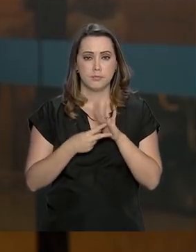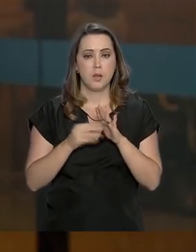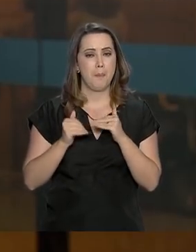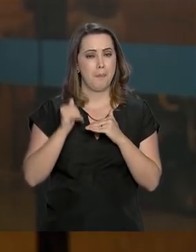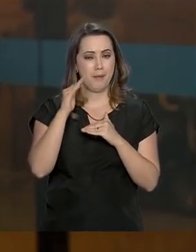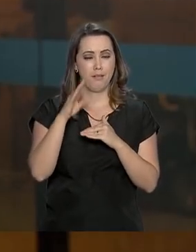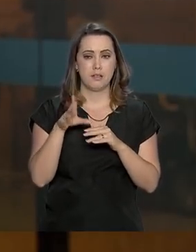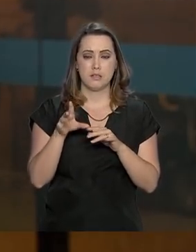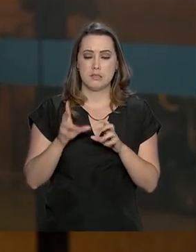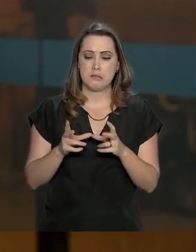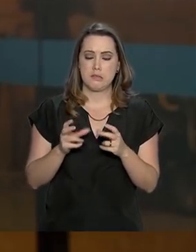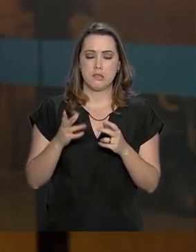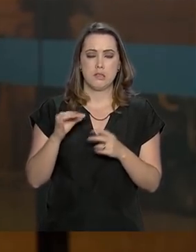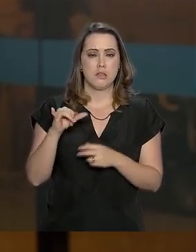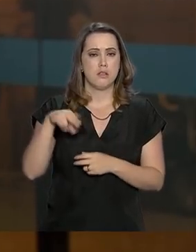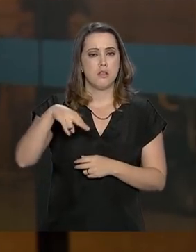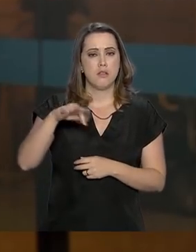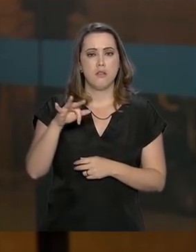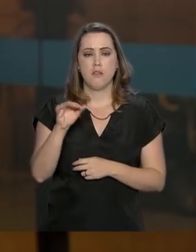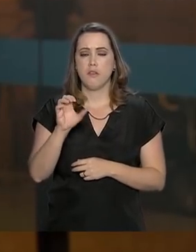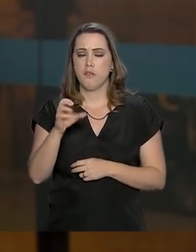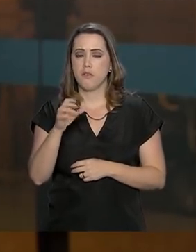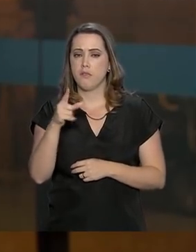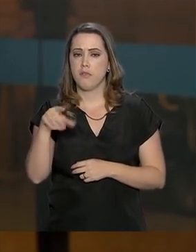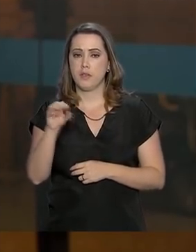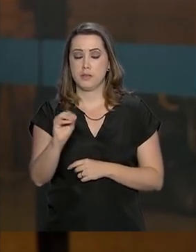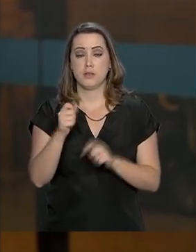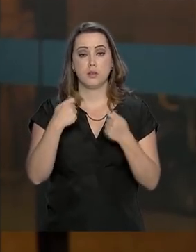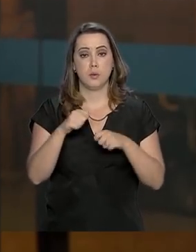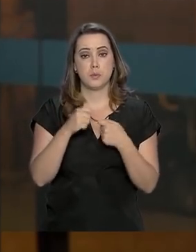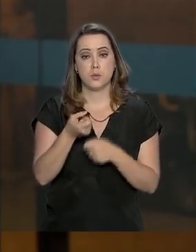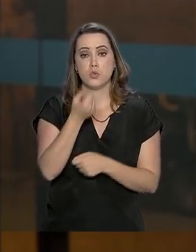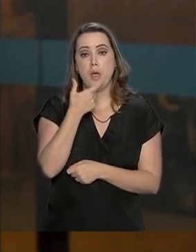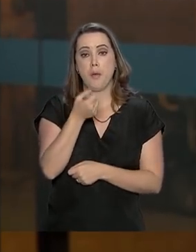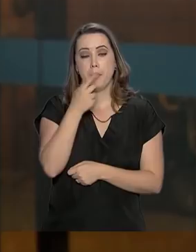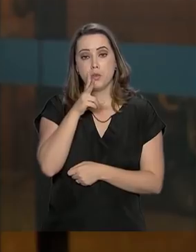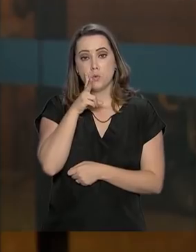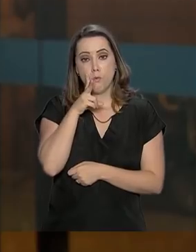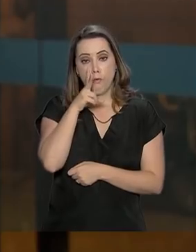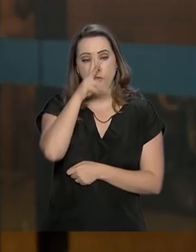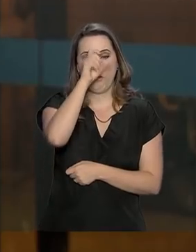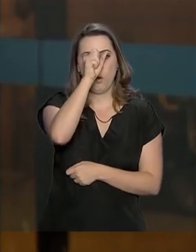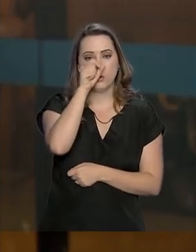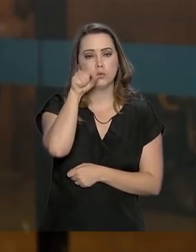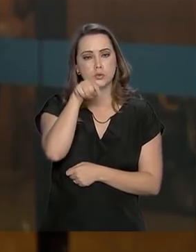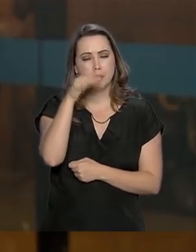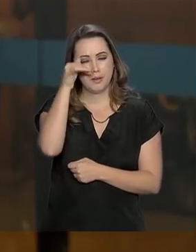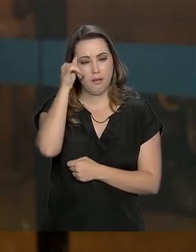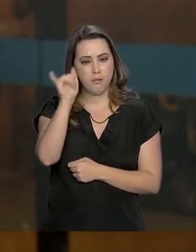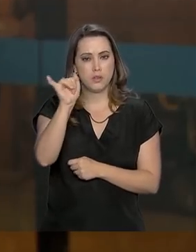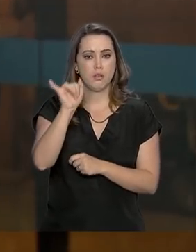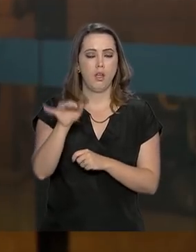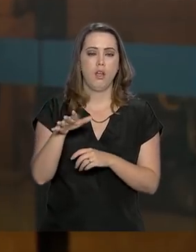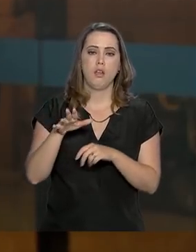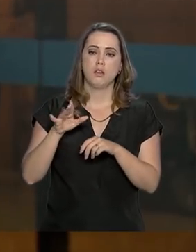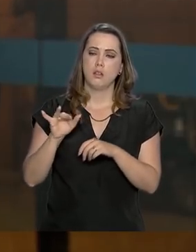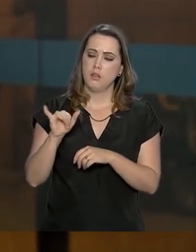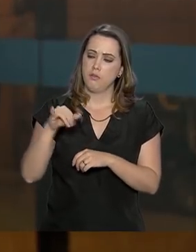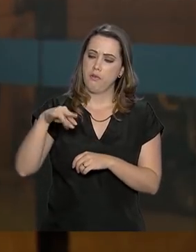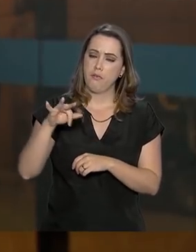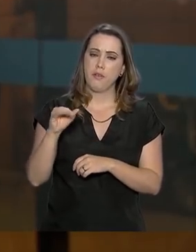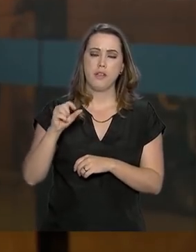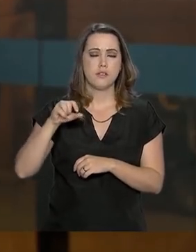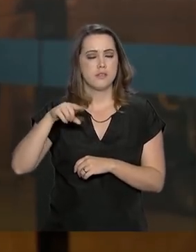administrar antibióticos de amplo espectro para conter essa possível infecção e realizou também